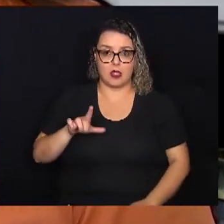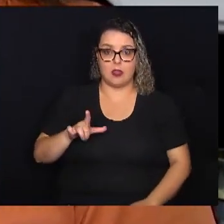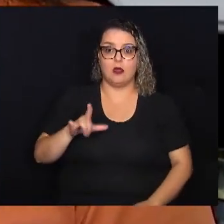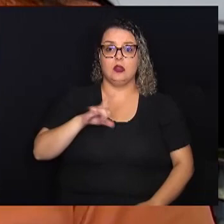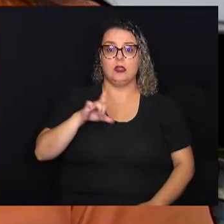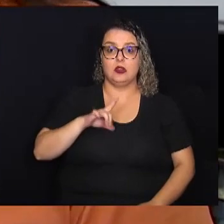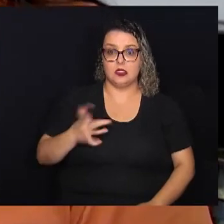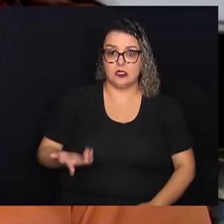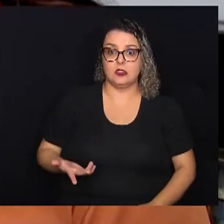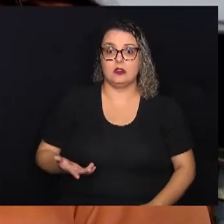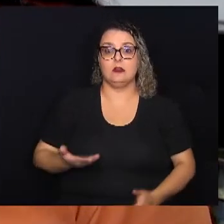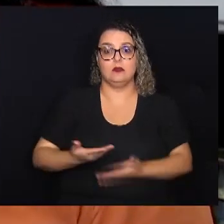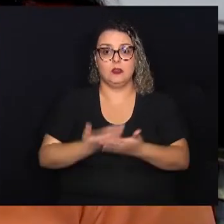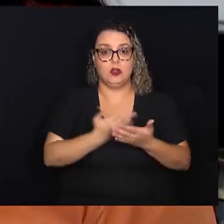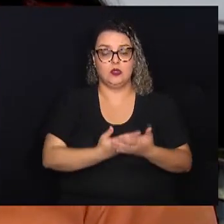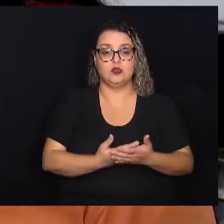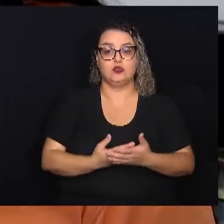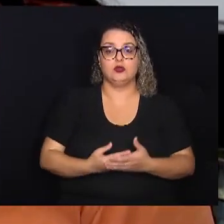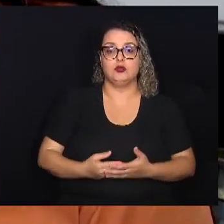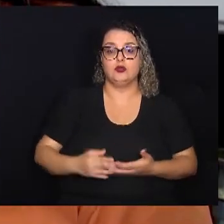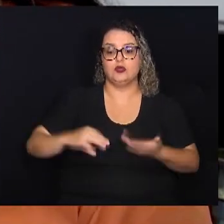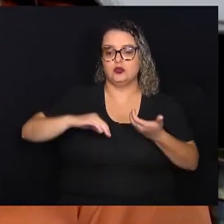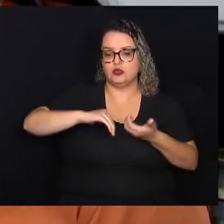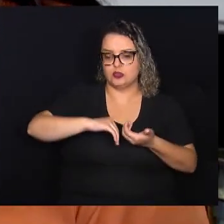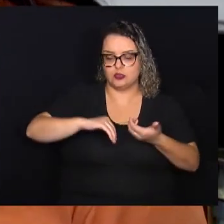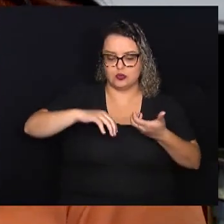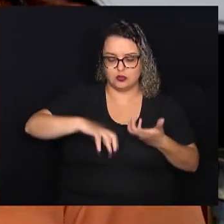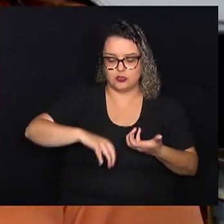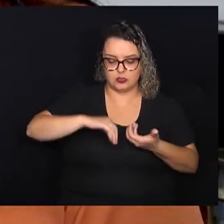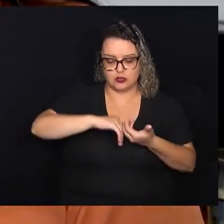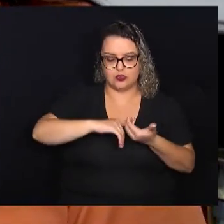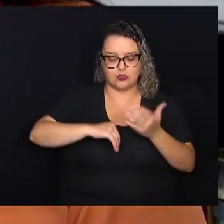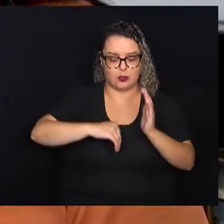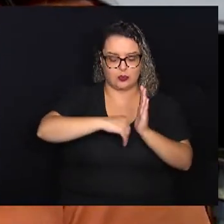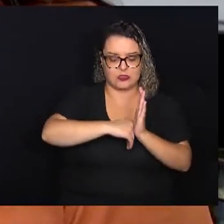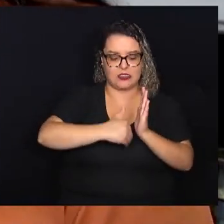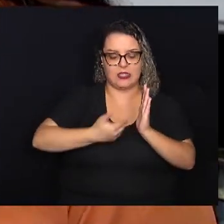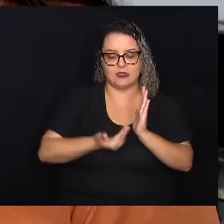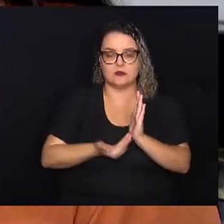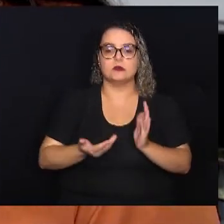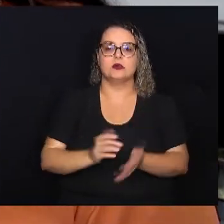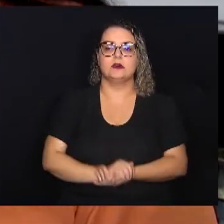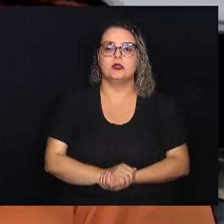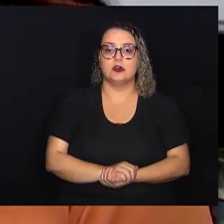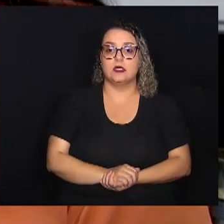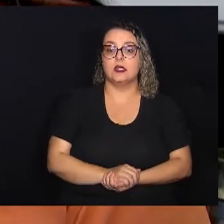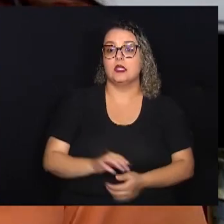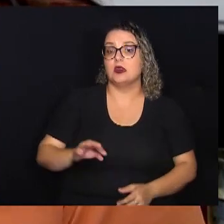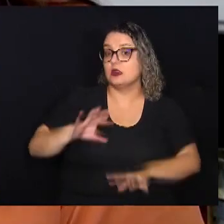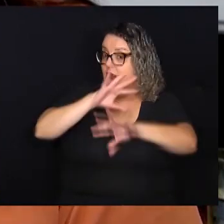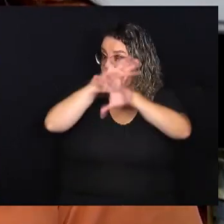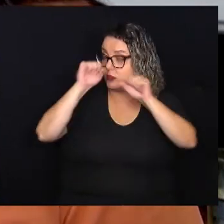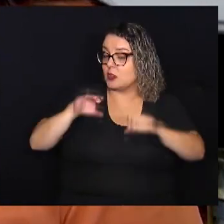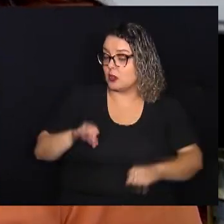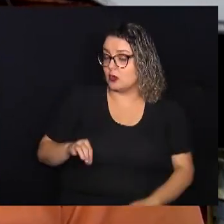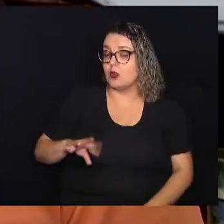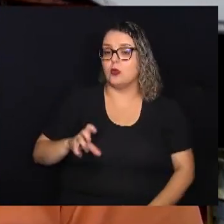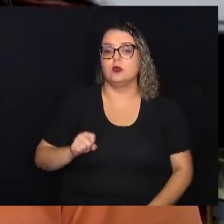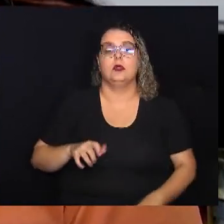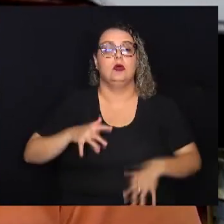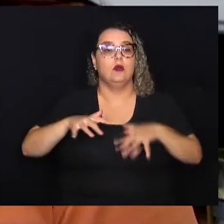de escolas do Senado, câmaras, assembleias e tribunais de contas, então, que são movimentos